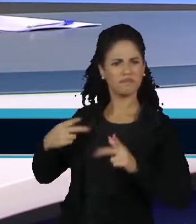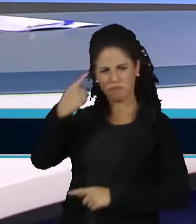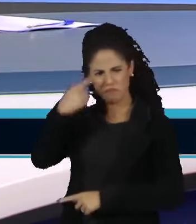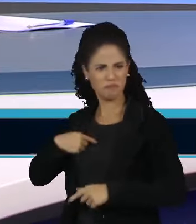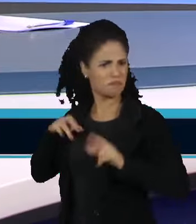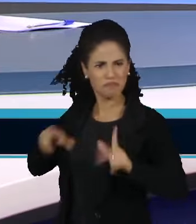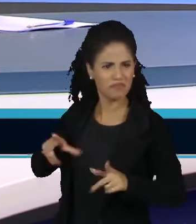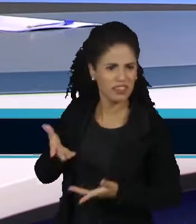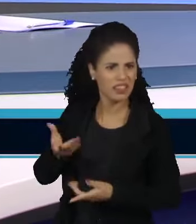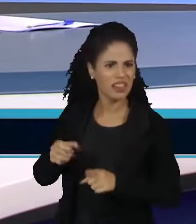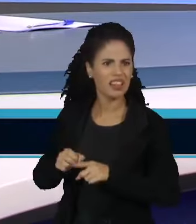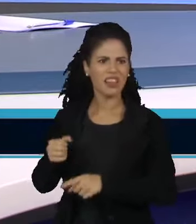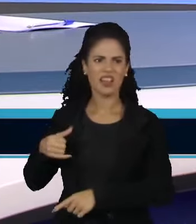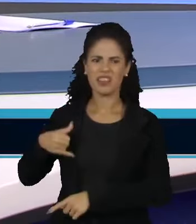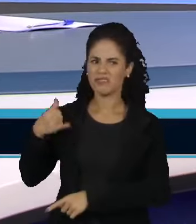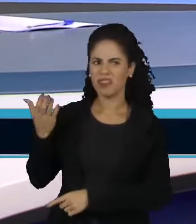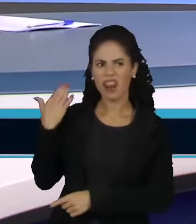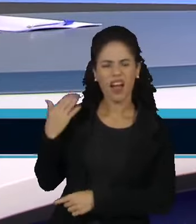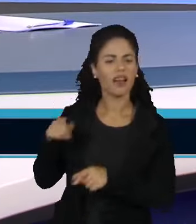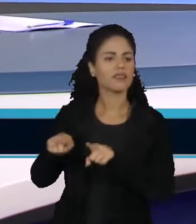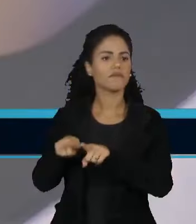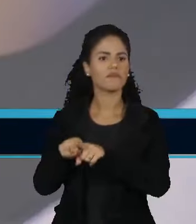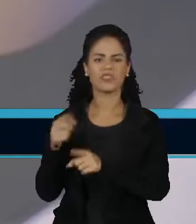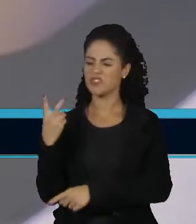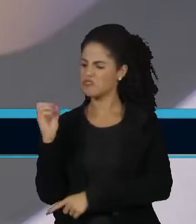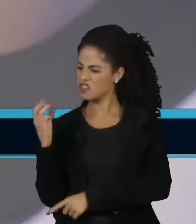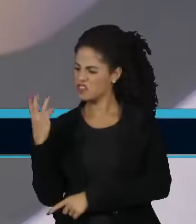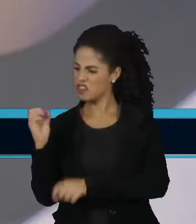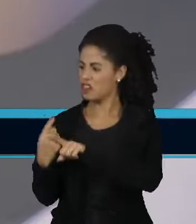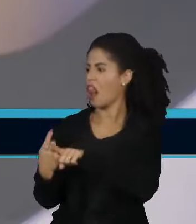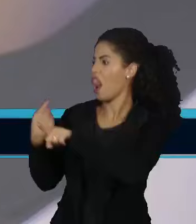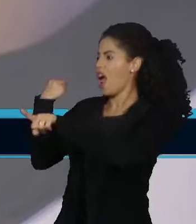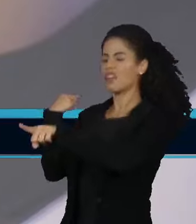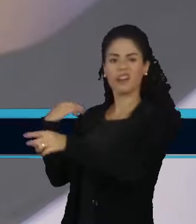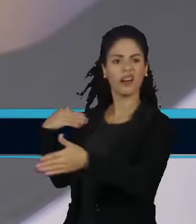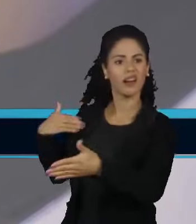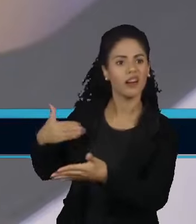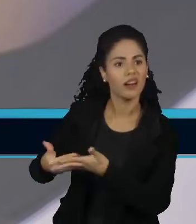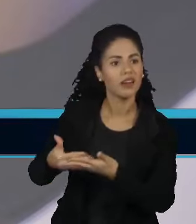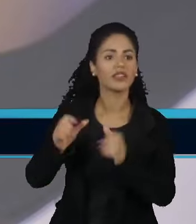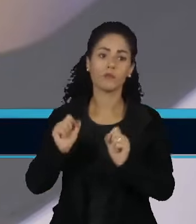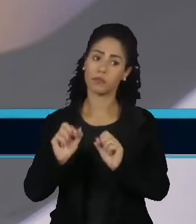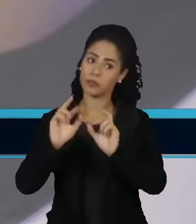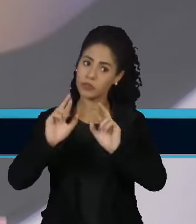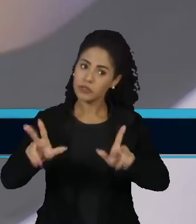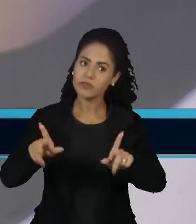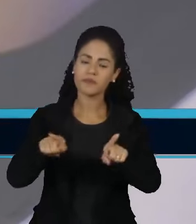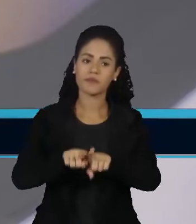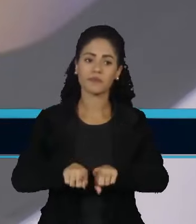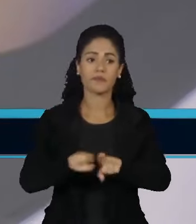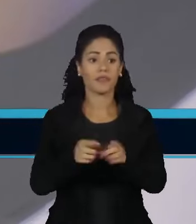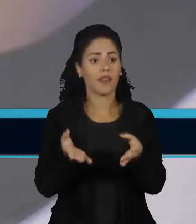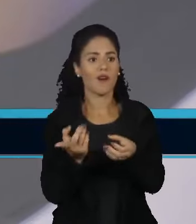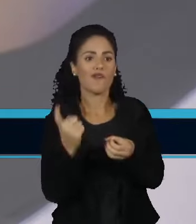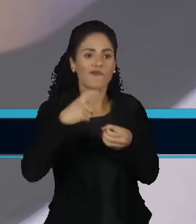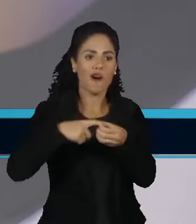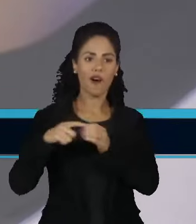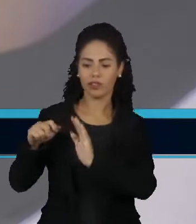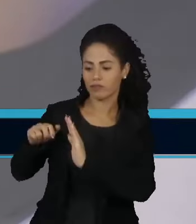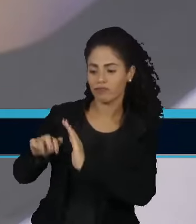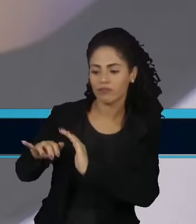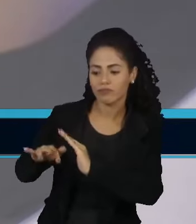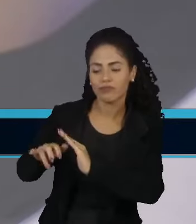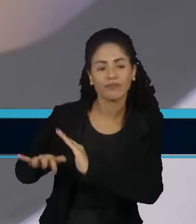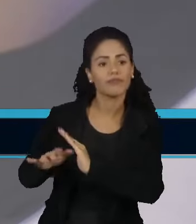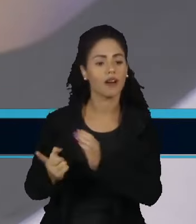dos jovens de 20, 30 anos atrás. Então, isso também pode estar explicando um tanto. E essa volta para o